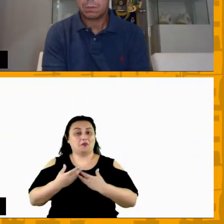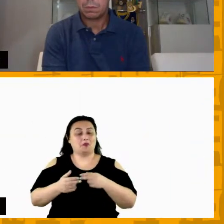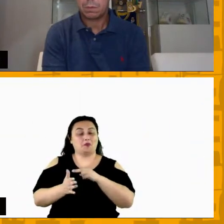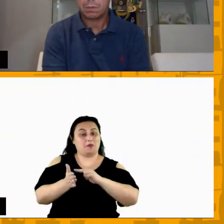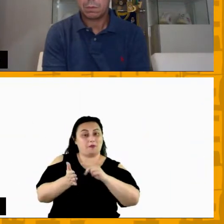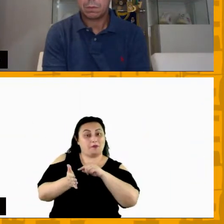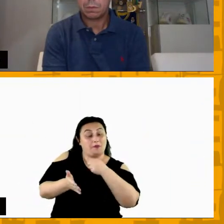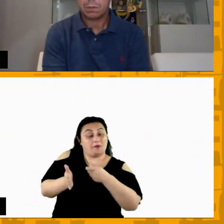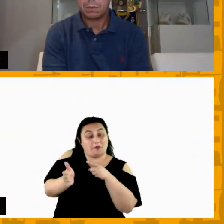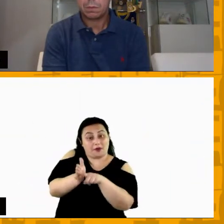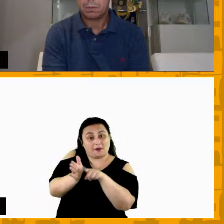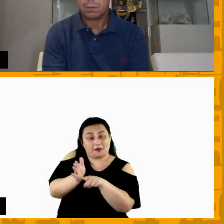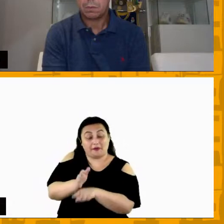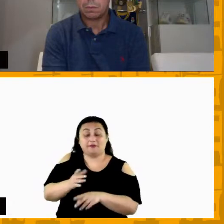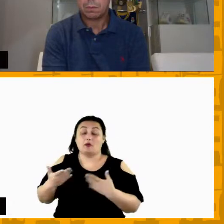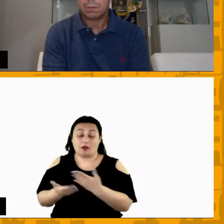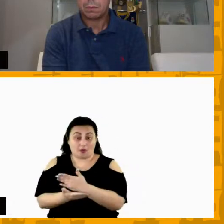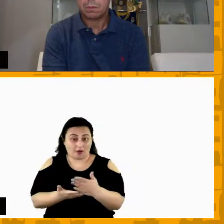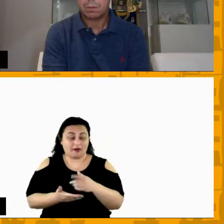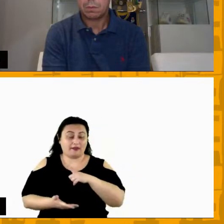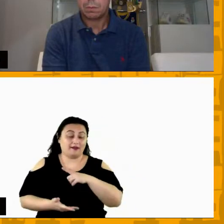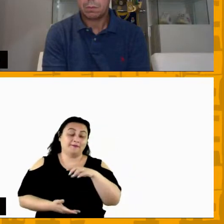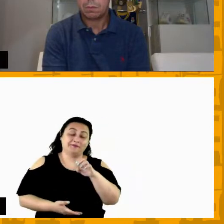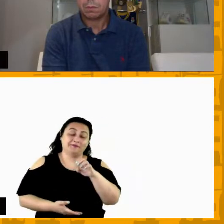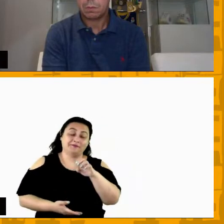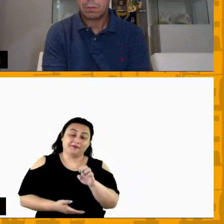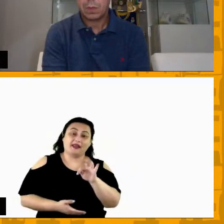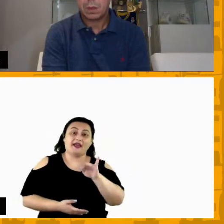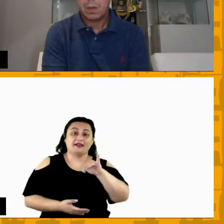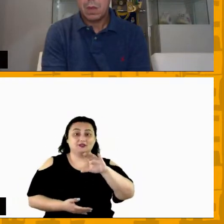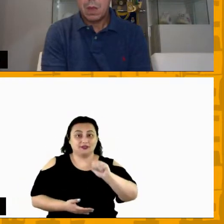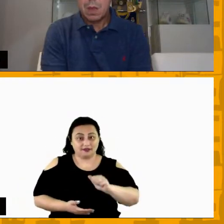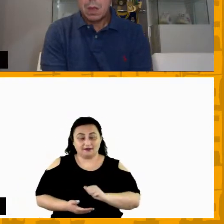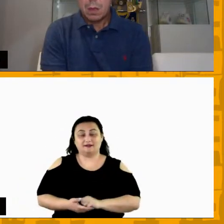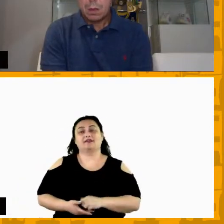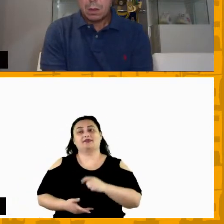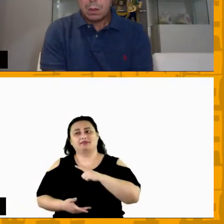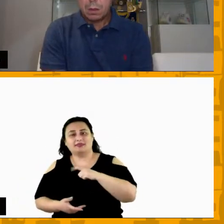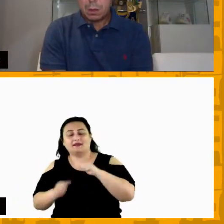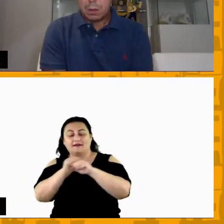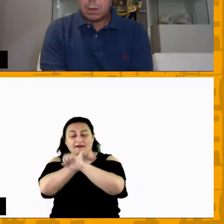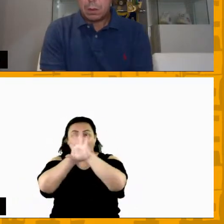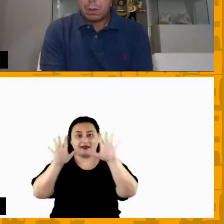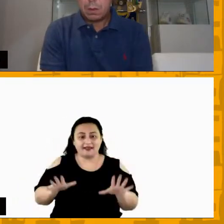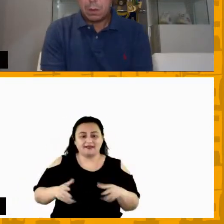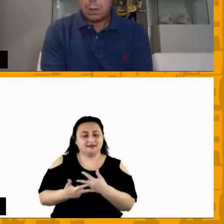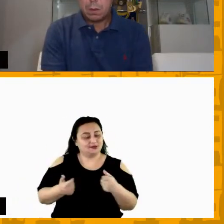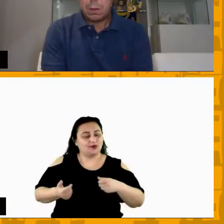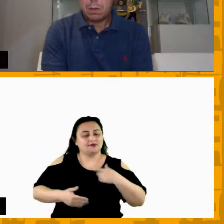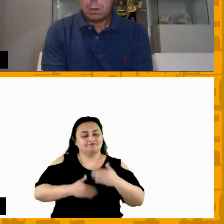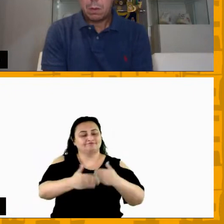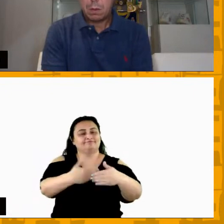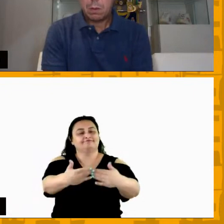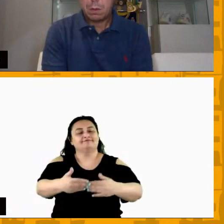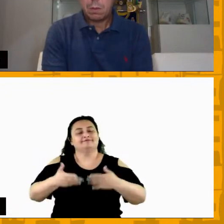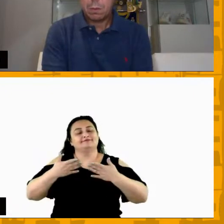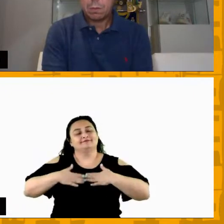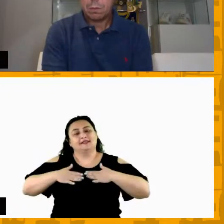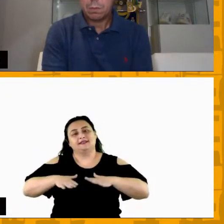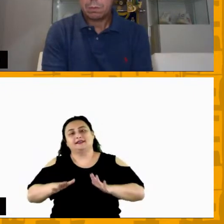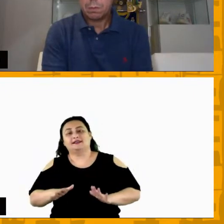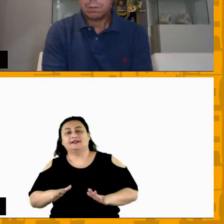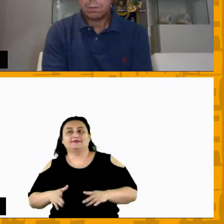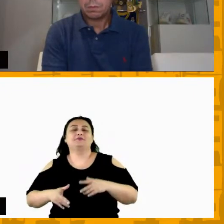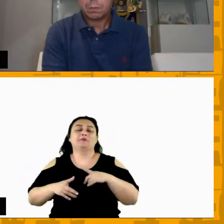da ética comum de como isso quando a gente tem essa clareza as coisas fluem com mais tranquilidade não com mais